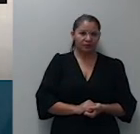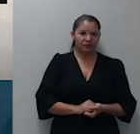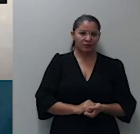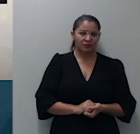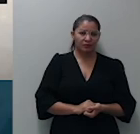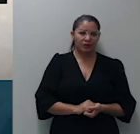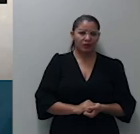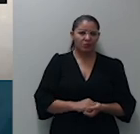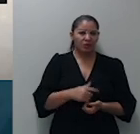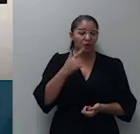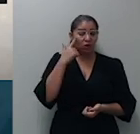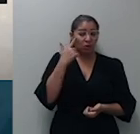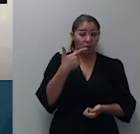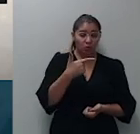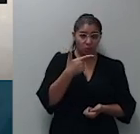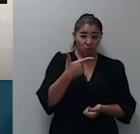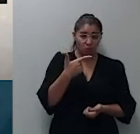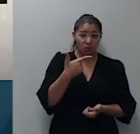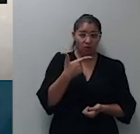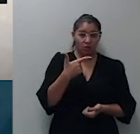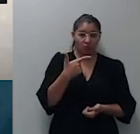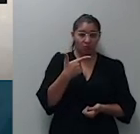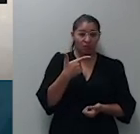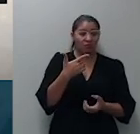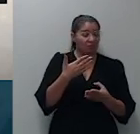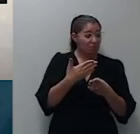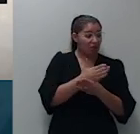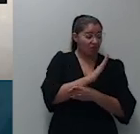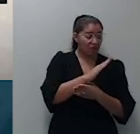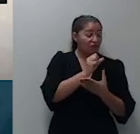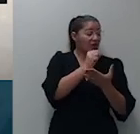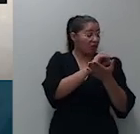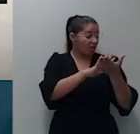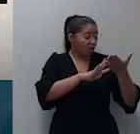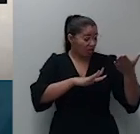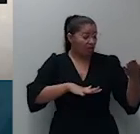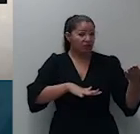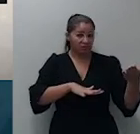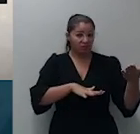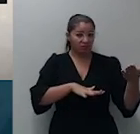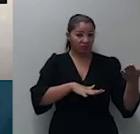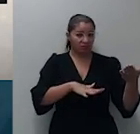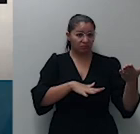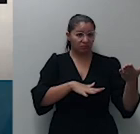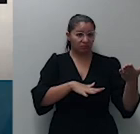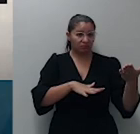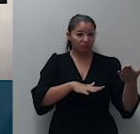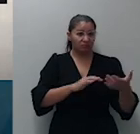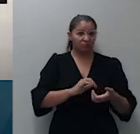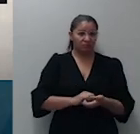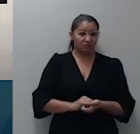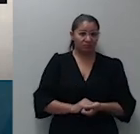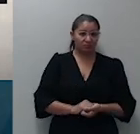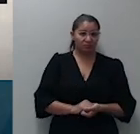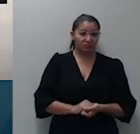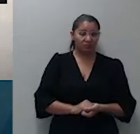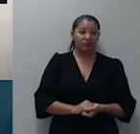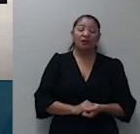que todos estão aprovando a lista do ministro Marco Butzzi, não é? De acordo.